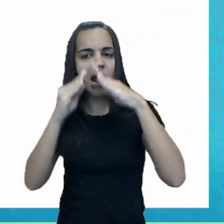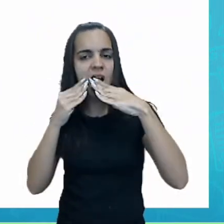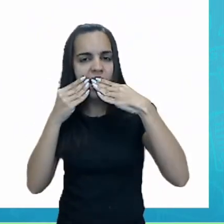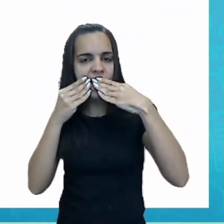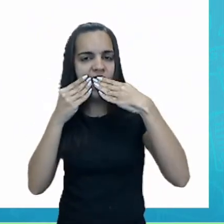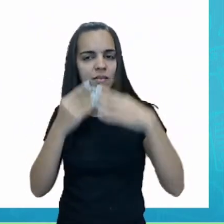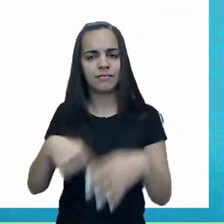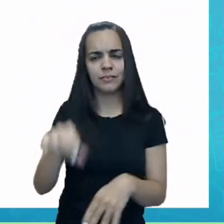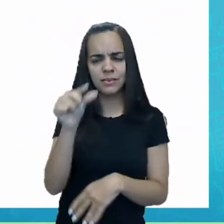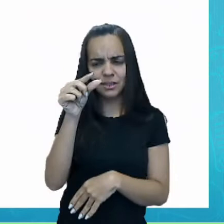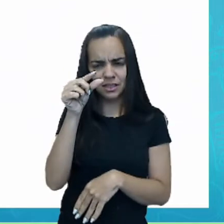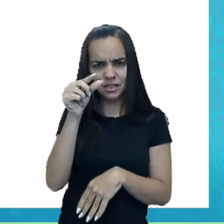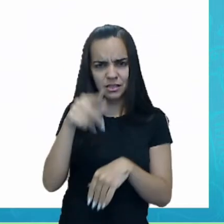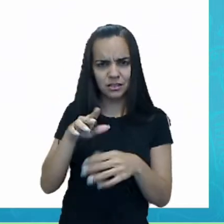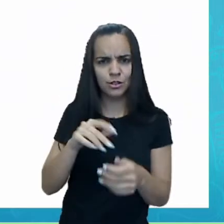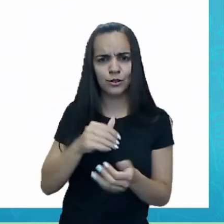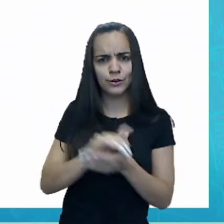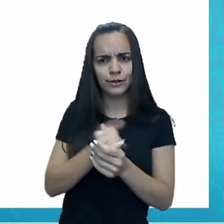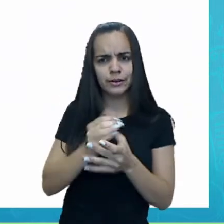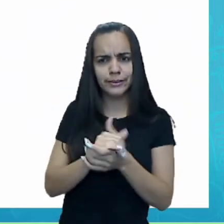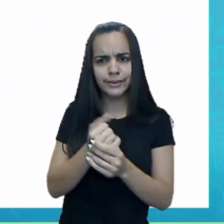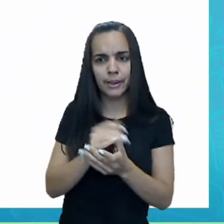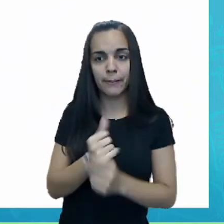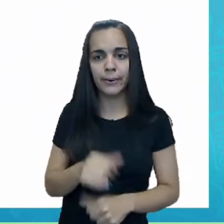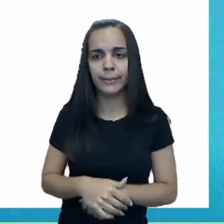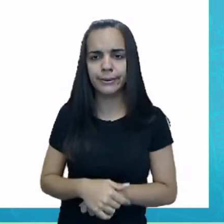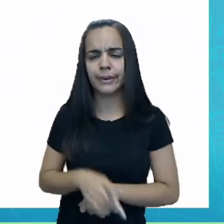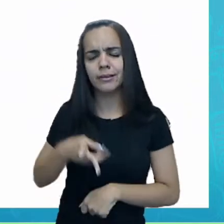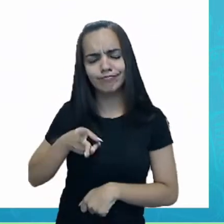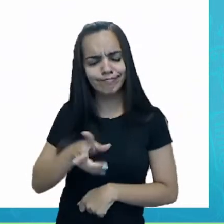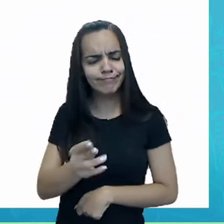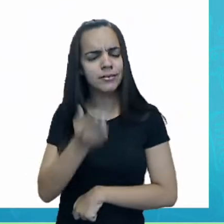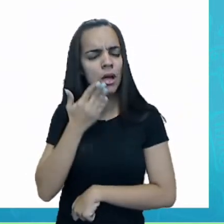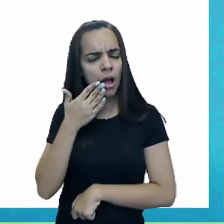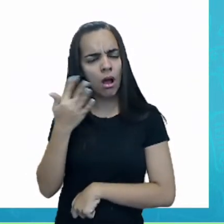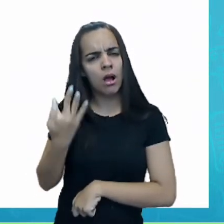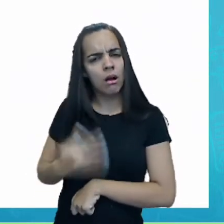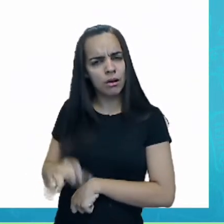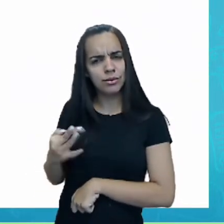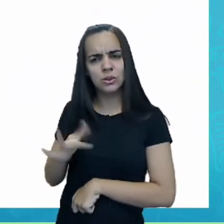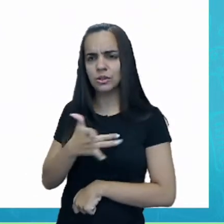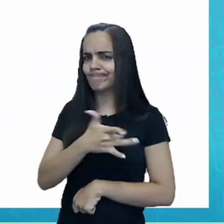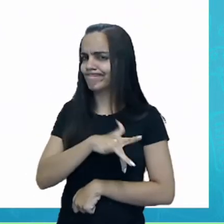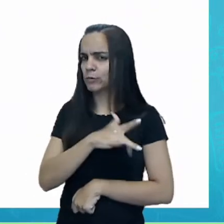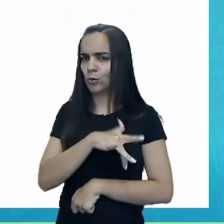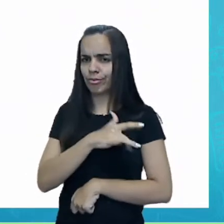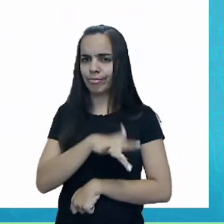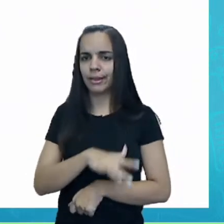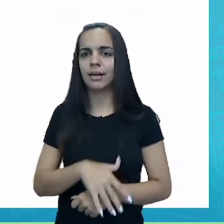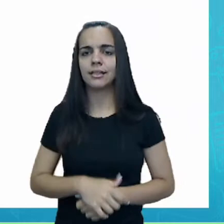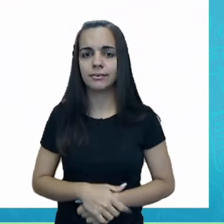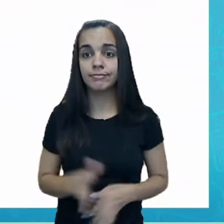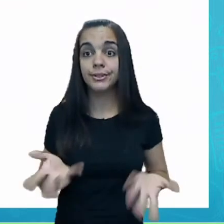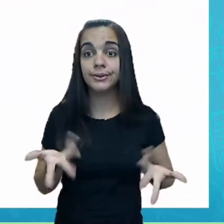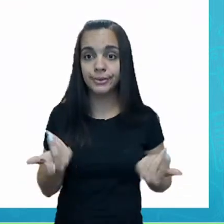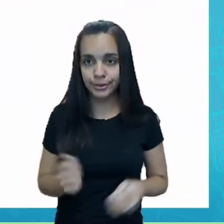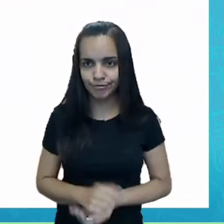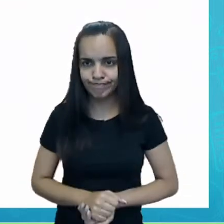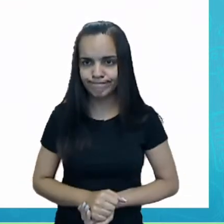dente com sabão. E o dente ainda doía. Coitado do jacaré. E agora